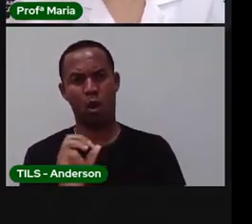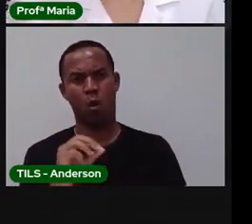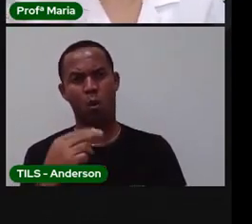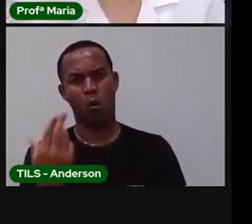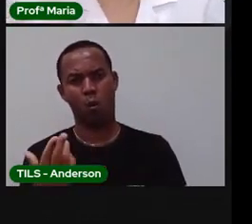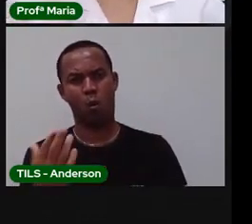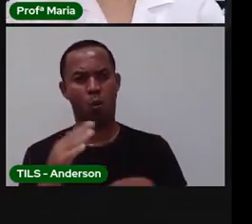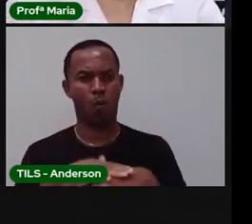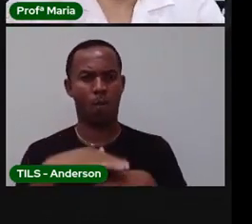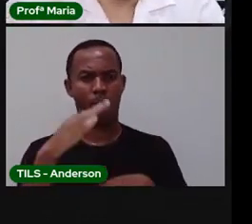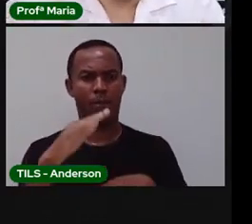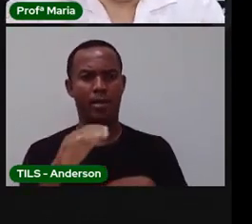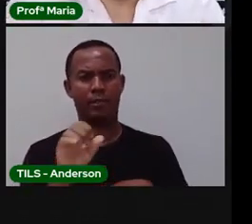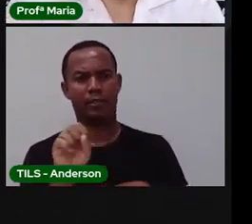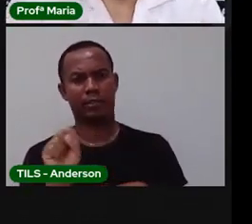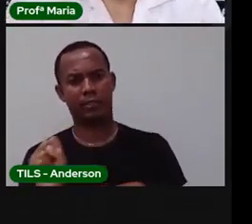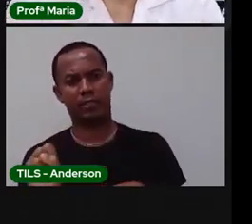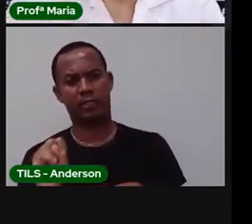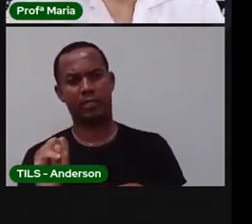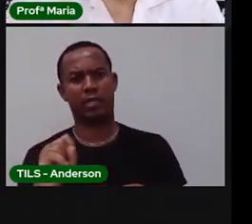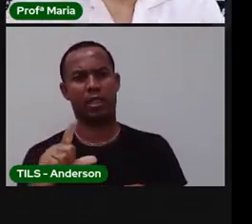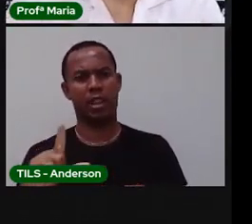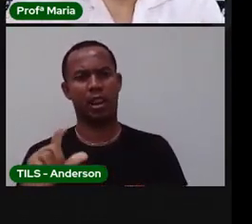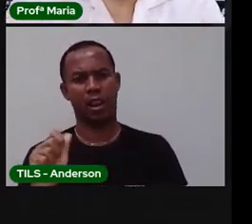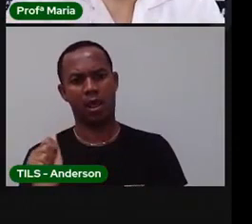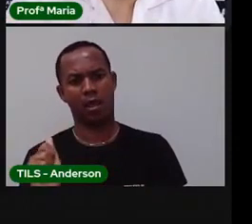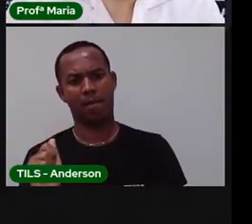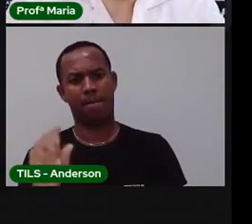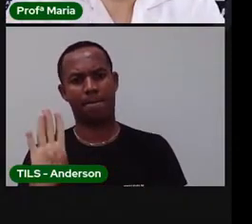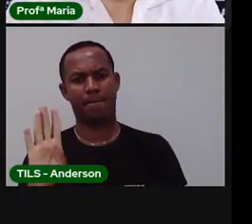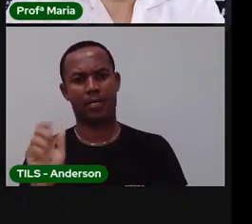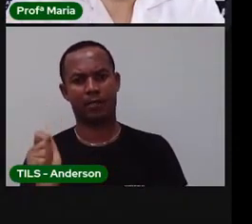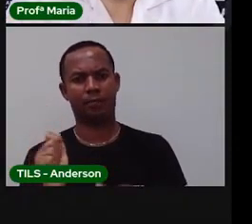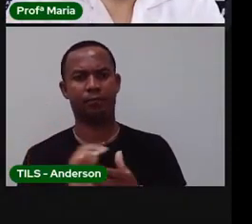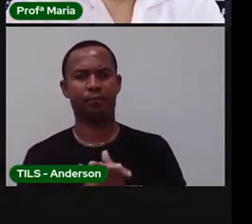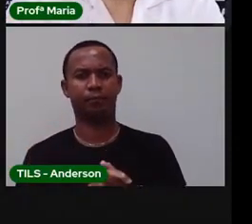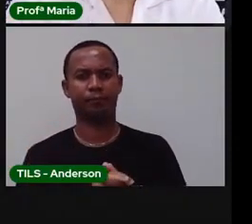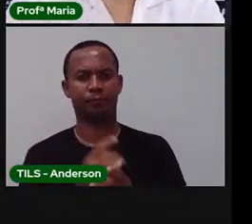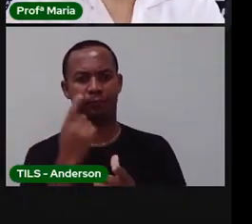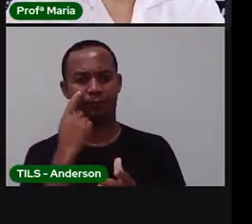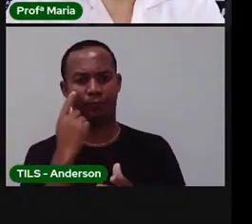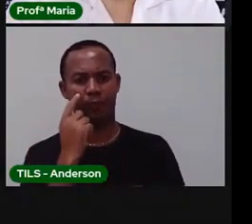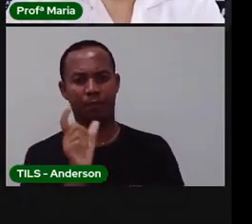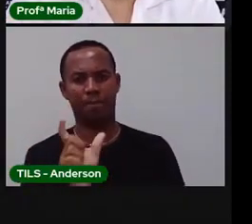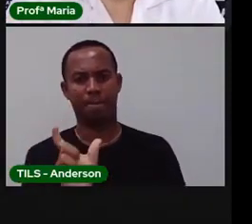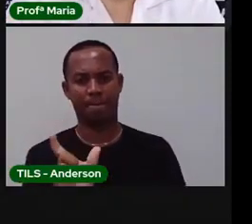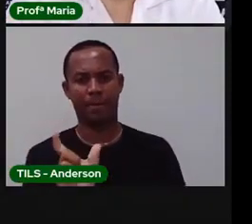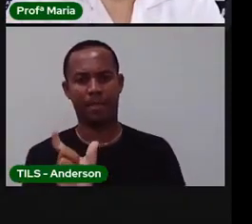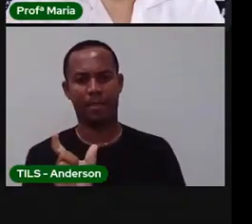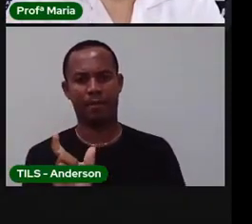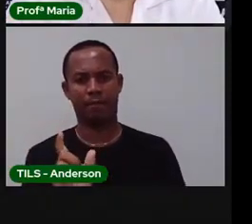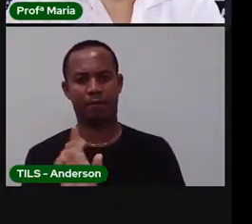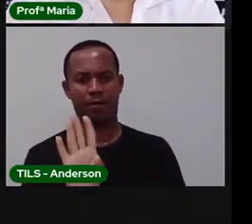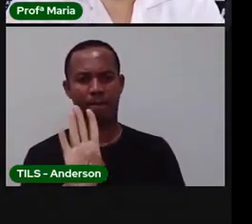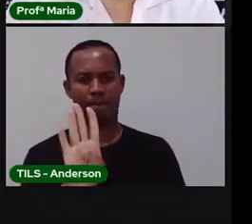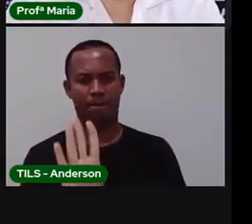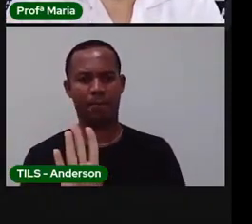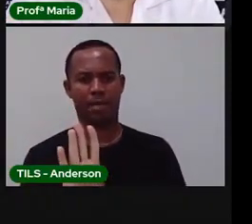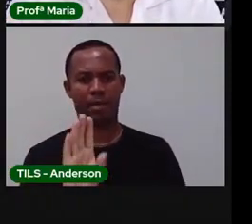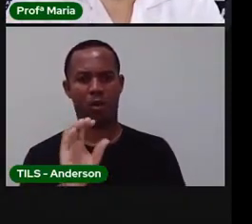tem, né, exemplos. A primeira palavra, bola. Bó-la.